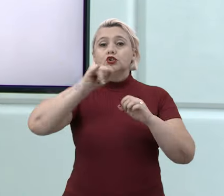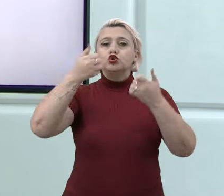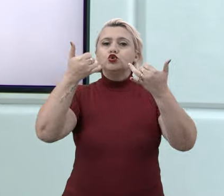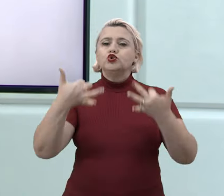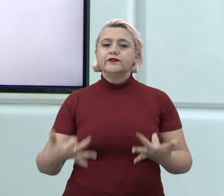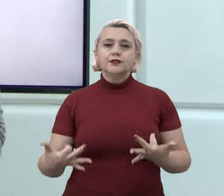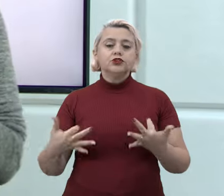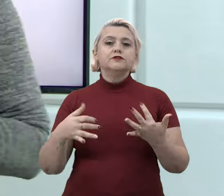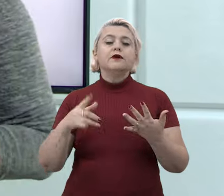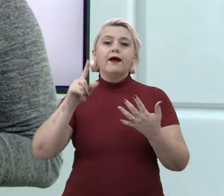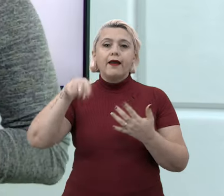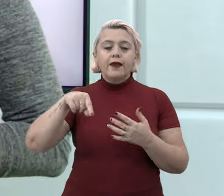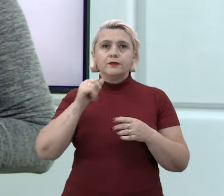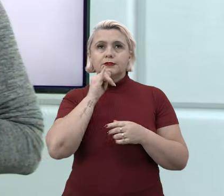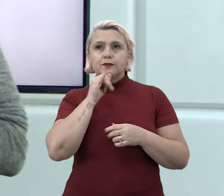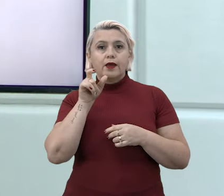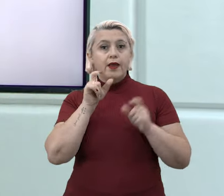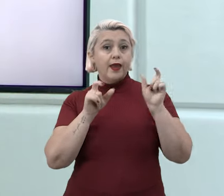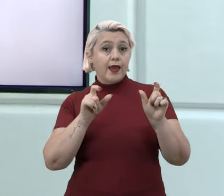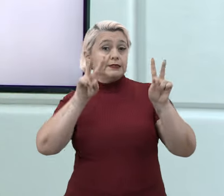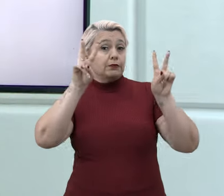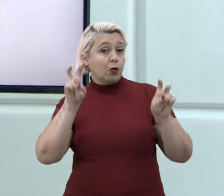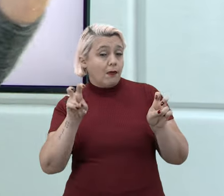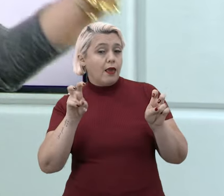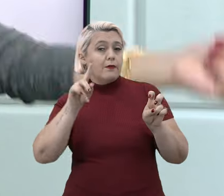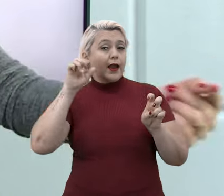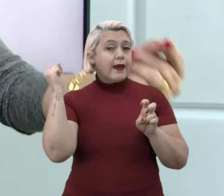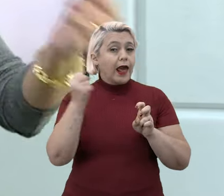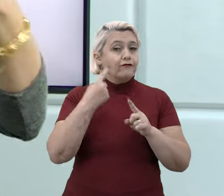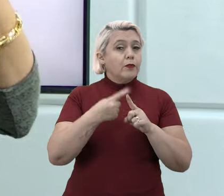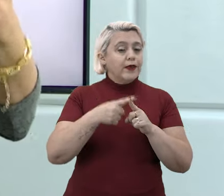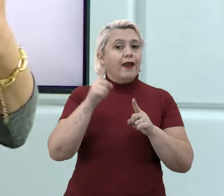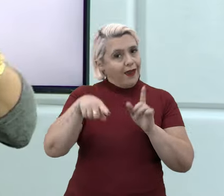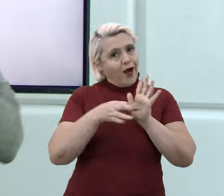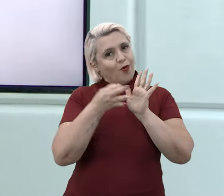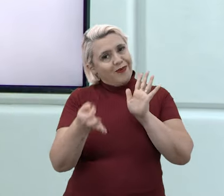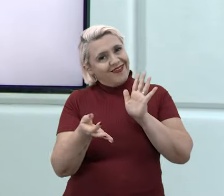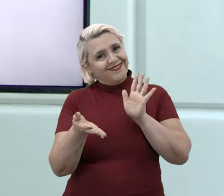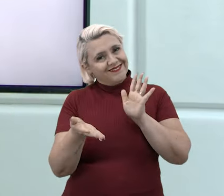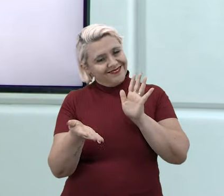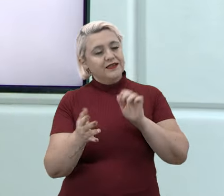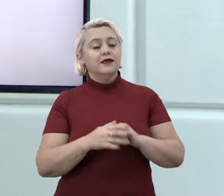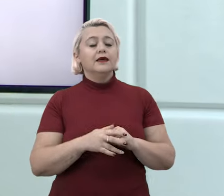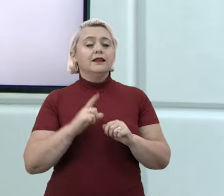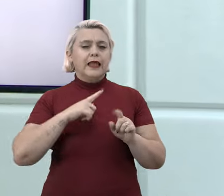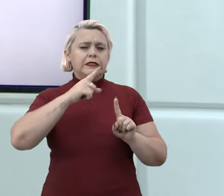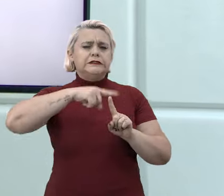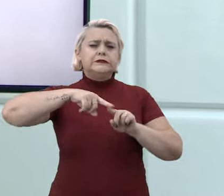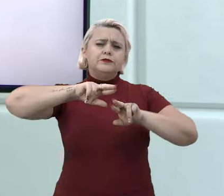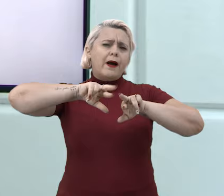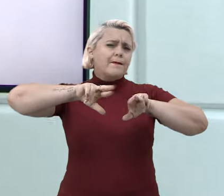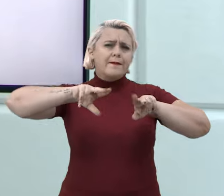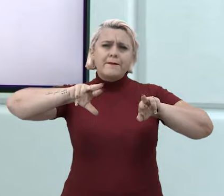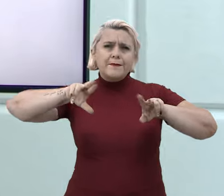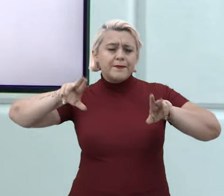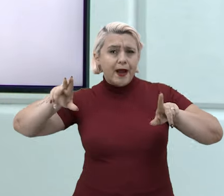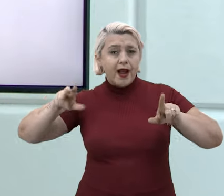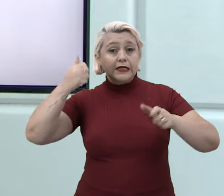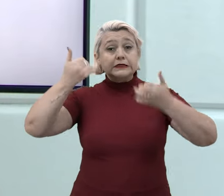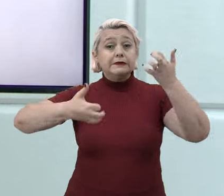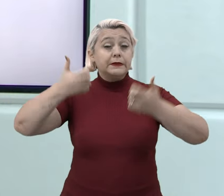A justificativa, olha, essa questão é grave por tal motivo, é argumento. Então, tem diversas